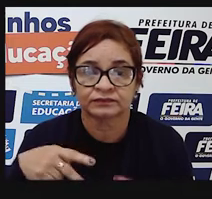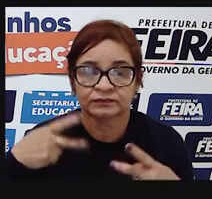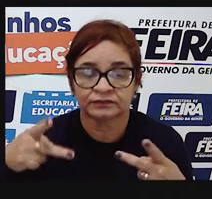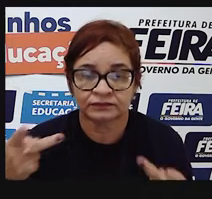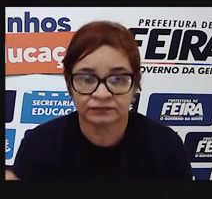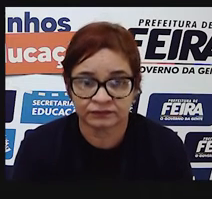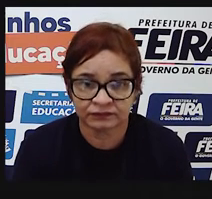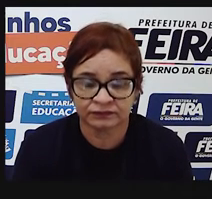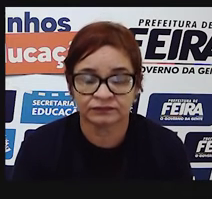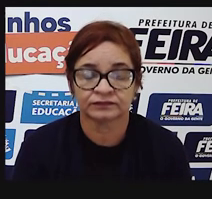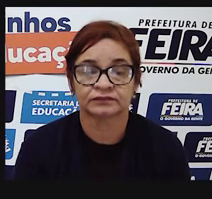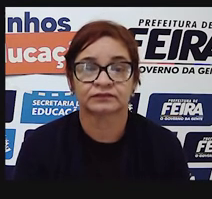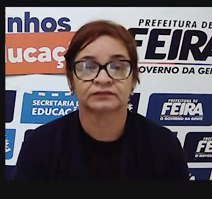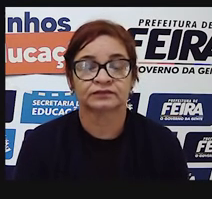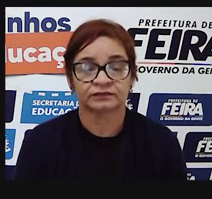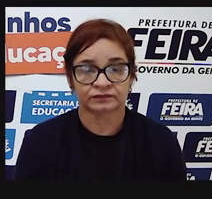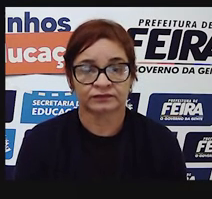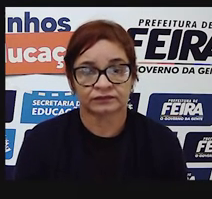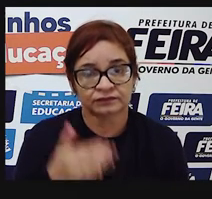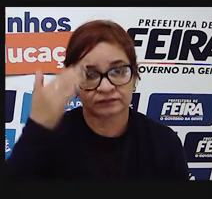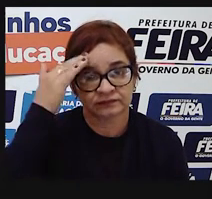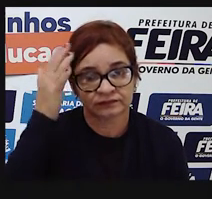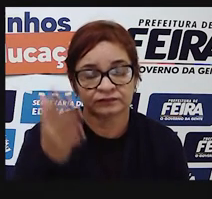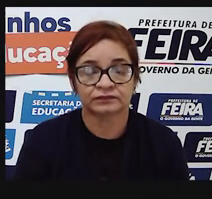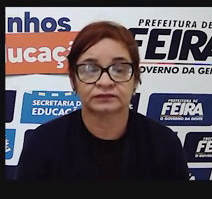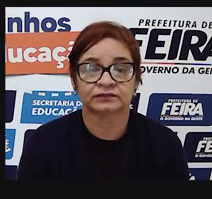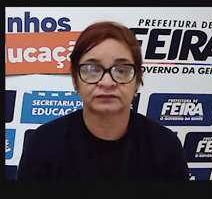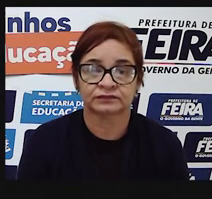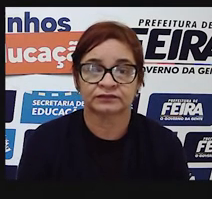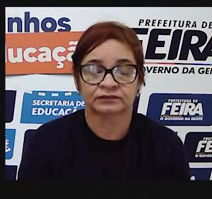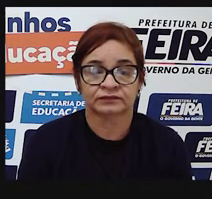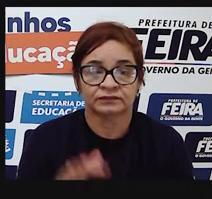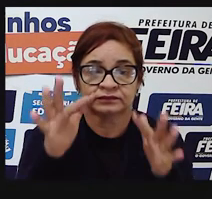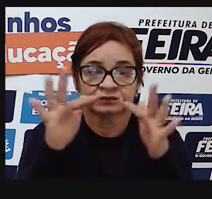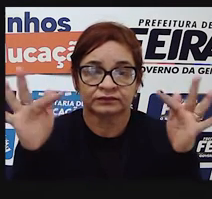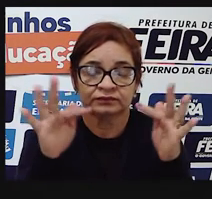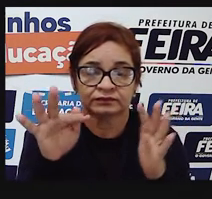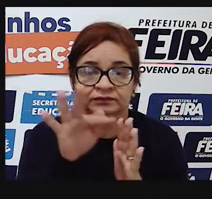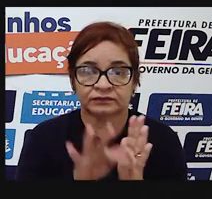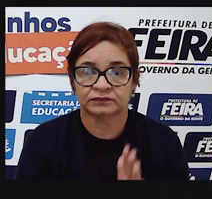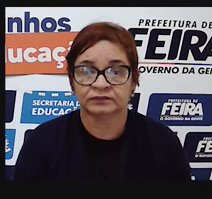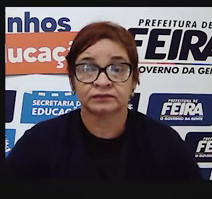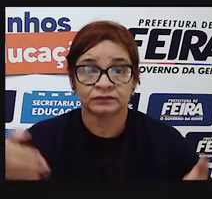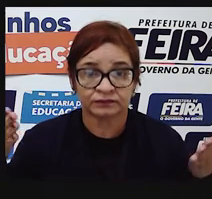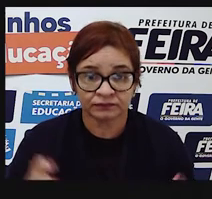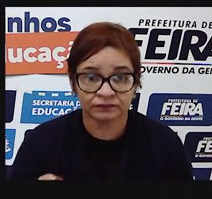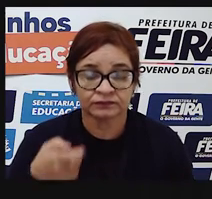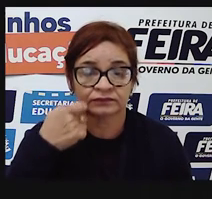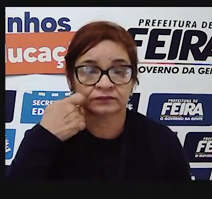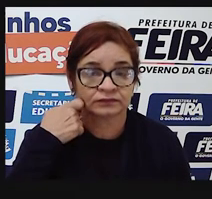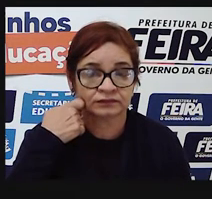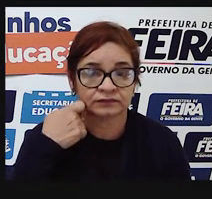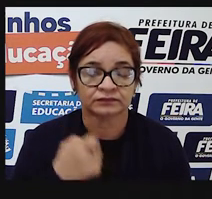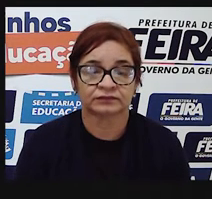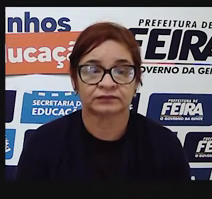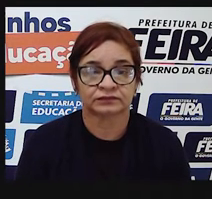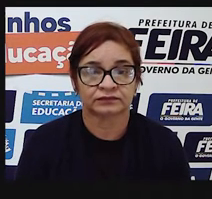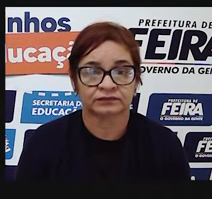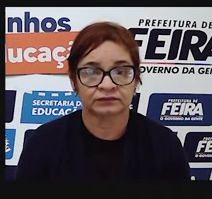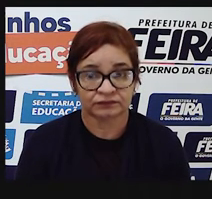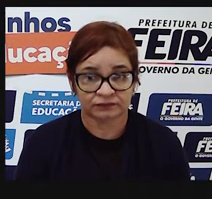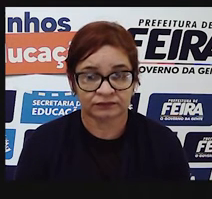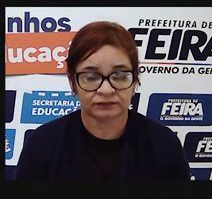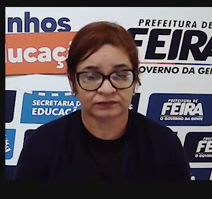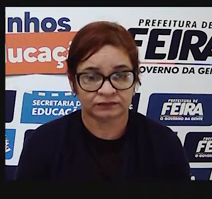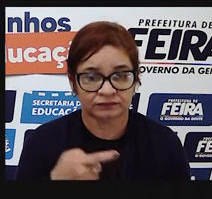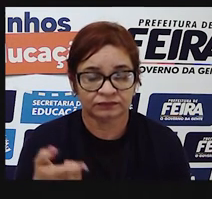pontos que estão colocados nas frases, nos textos. Hoje é sexta. Eu vou mudar de